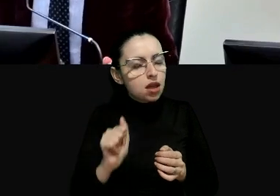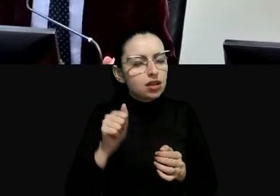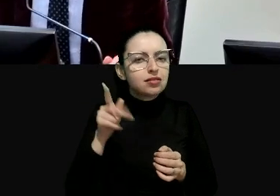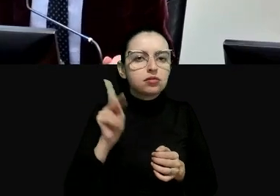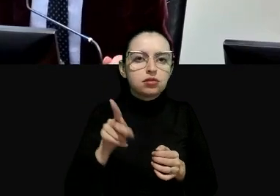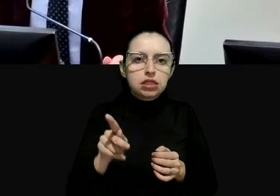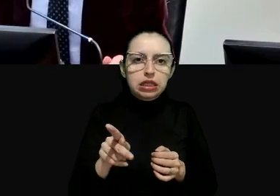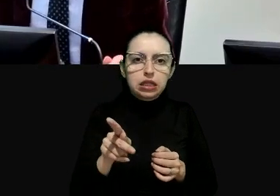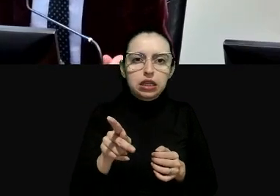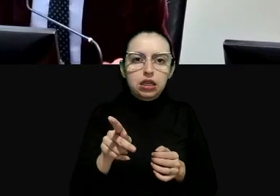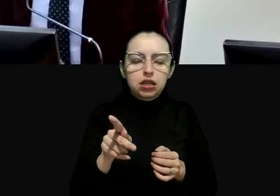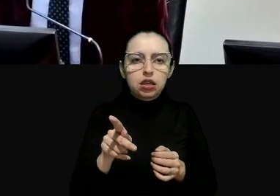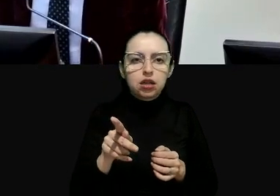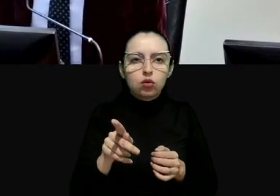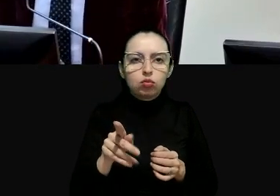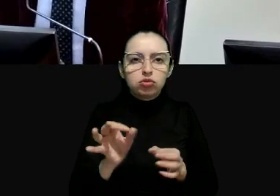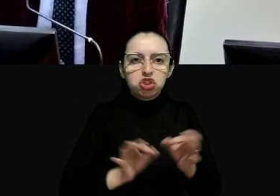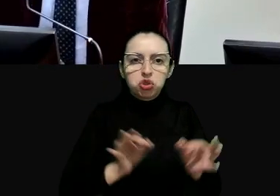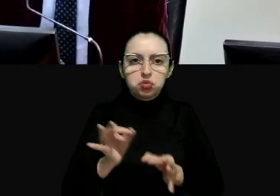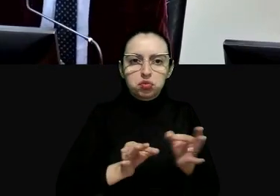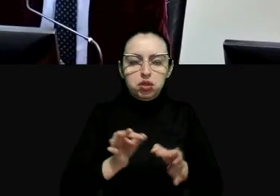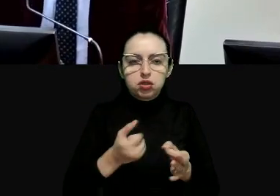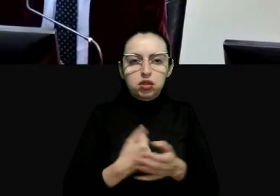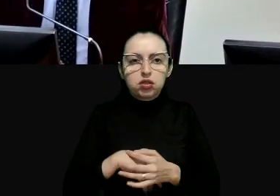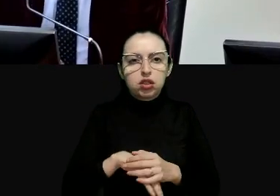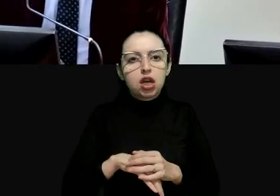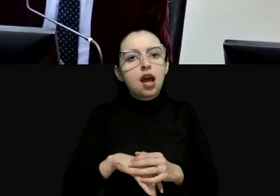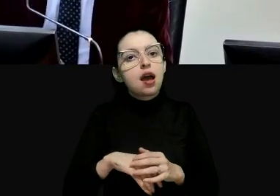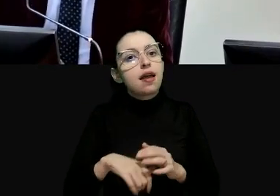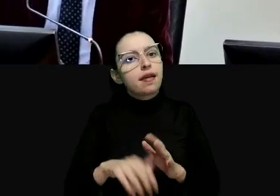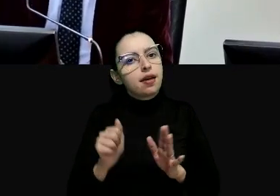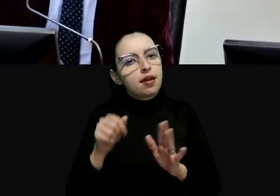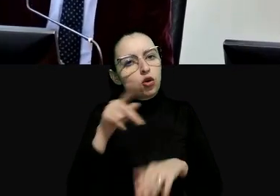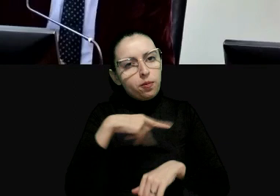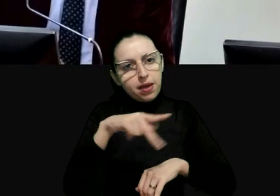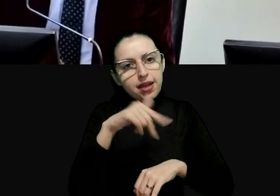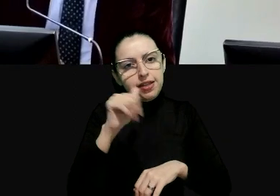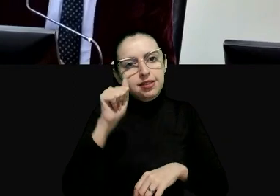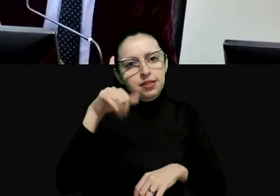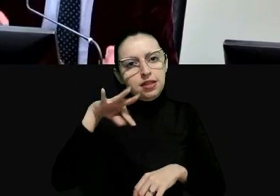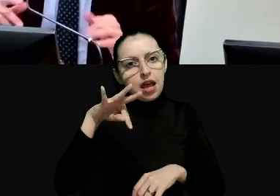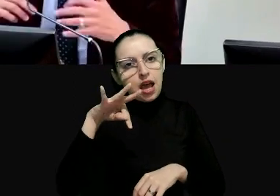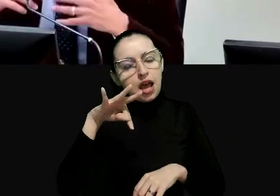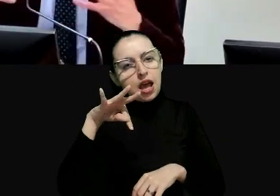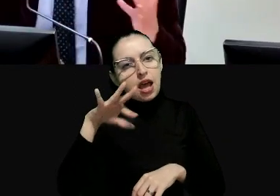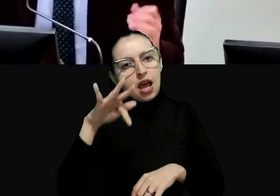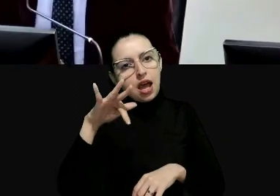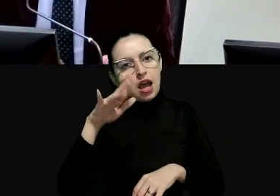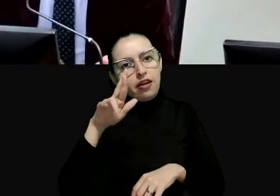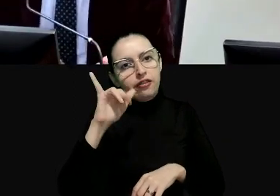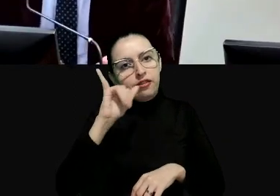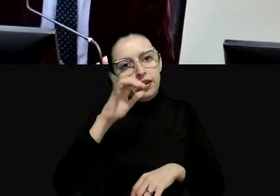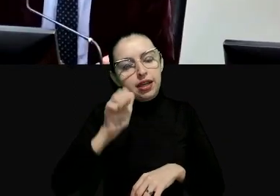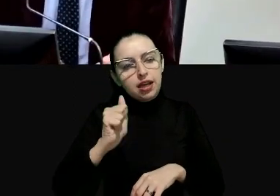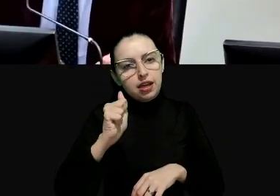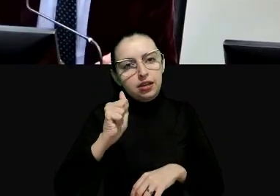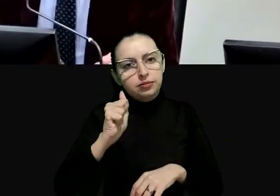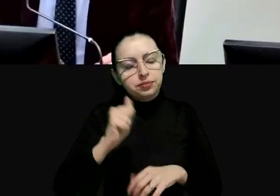o tribunal constitucional do Sudáfrica e